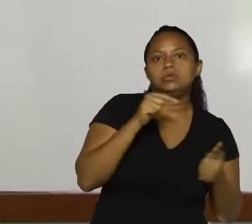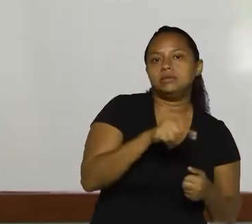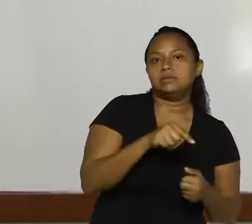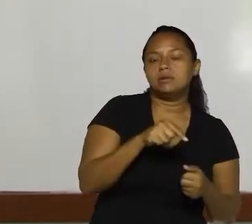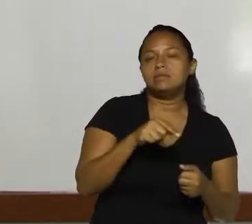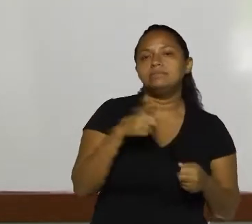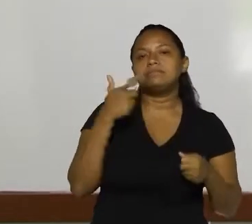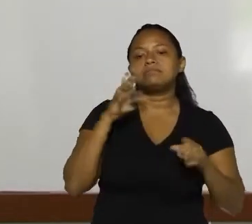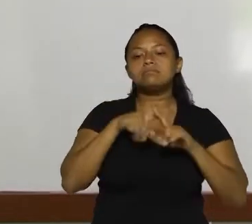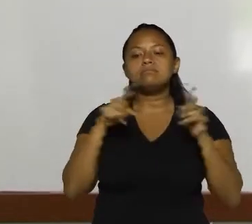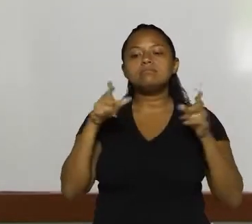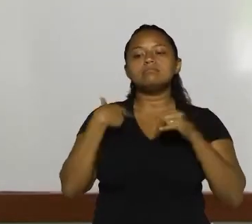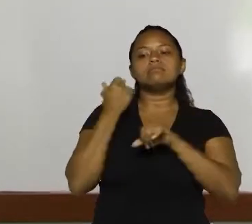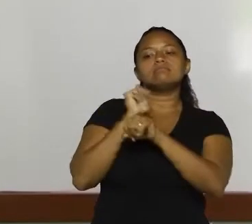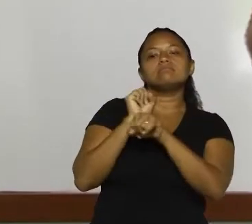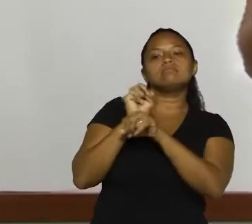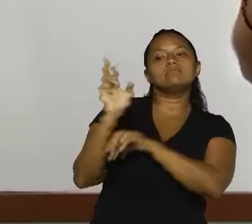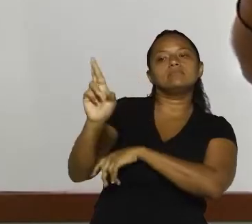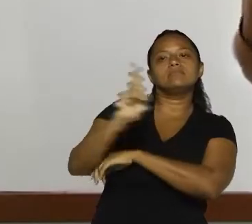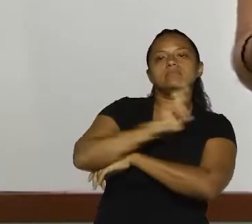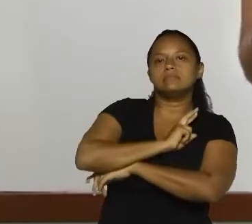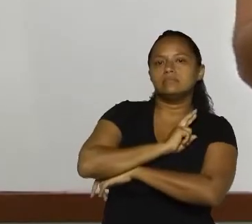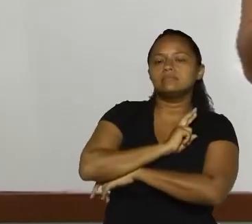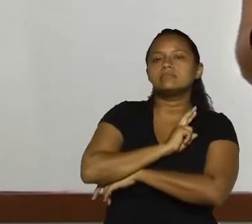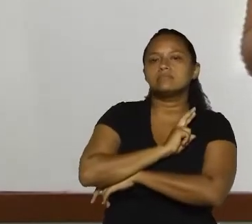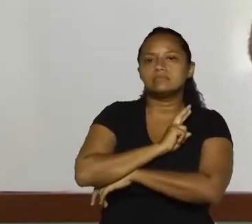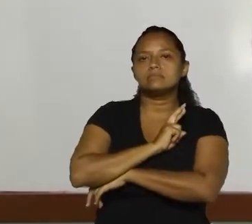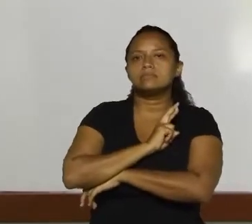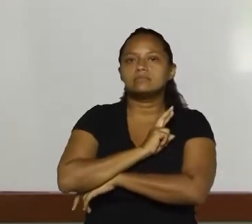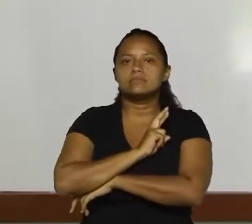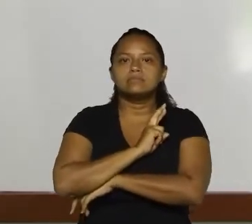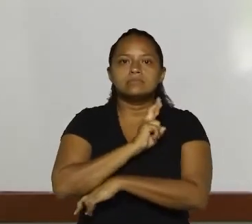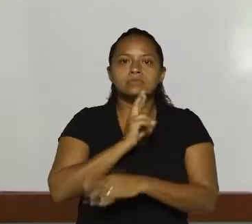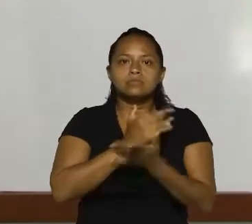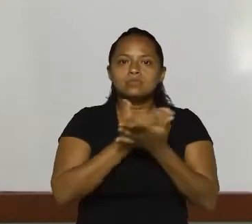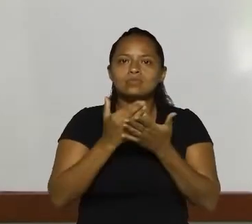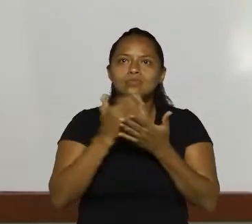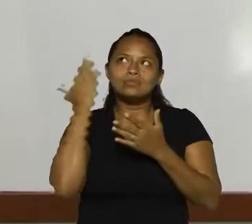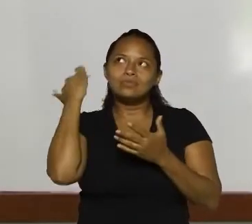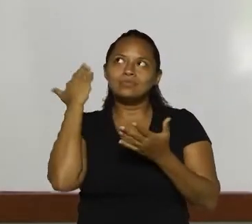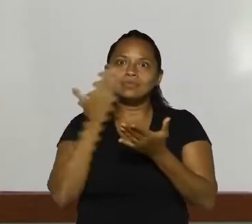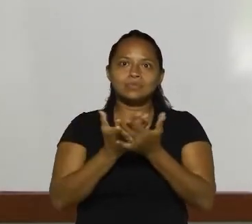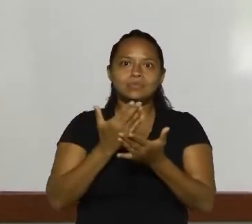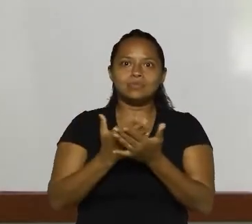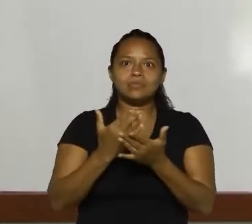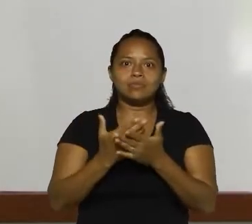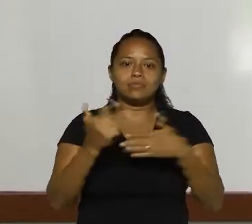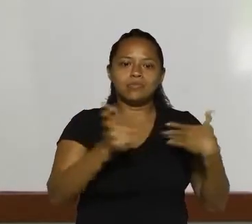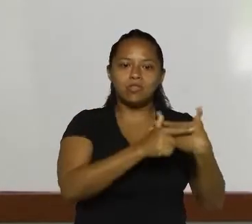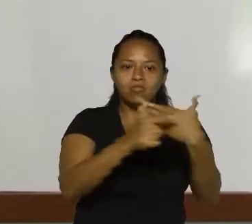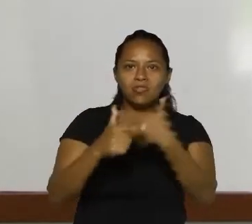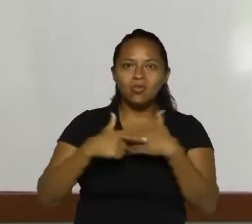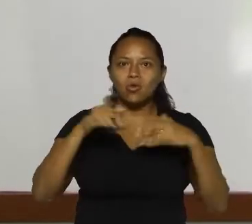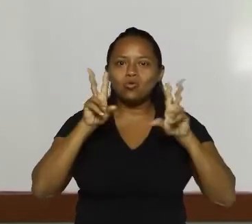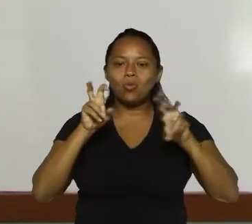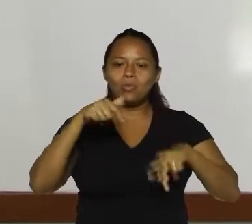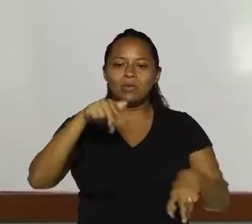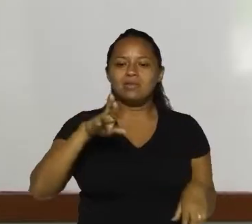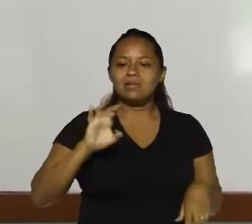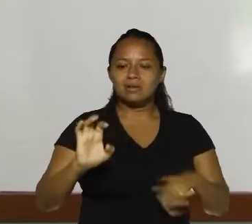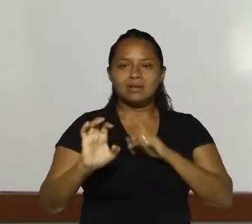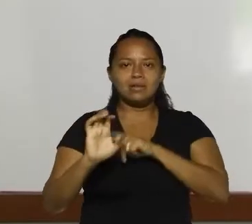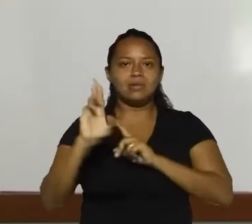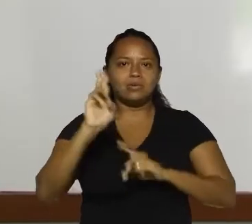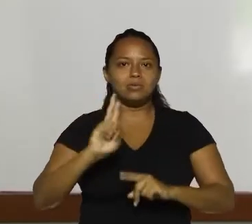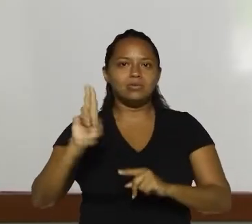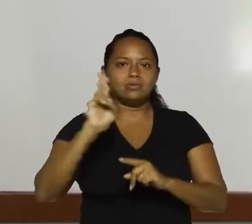saber, eu espero uma resposta. A gente, inclusive, viu um pouquinho disso quando estava estudando as funções do que. Em que o que era